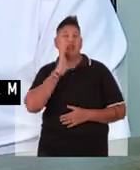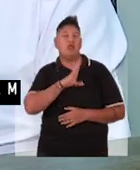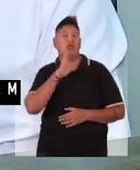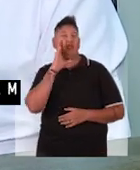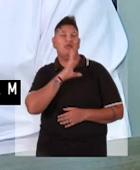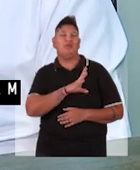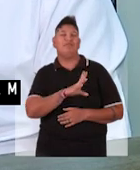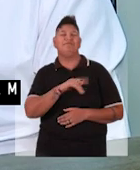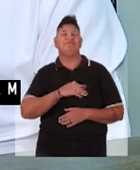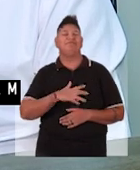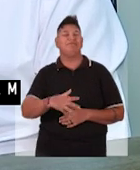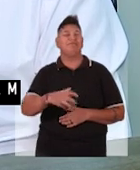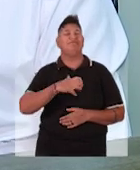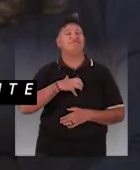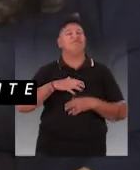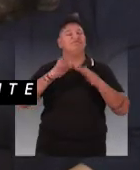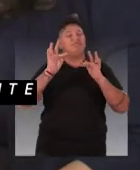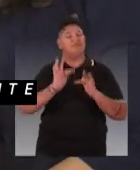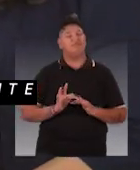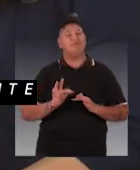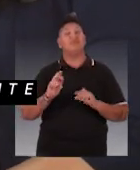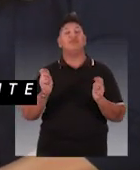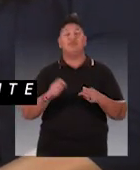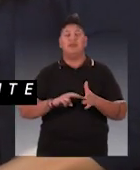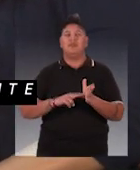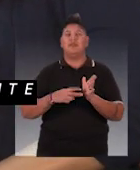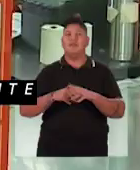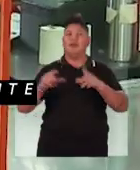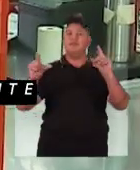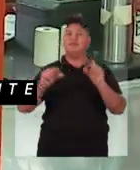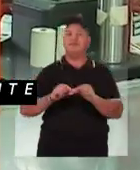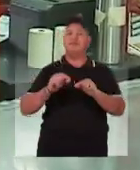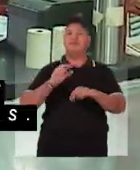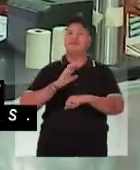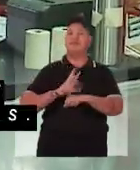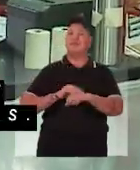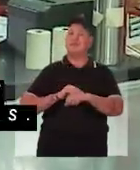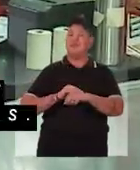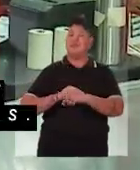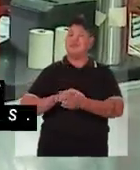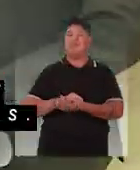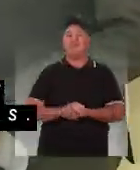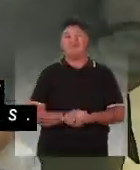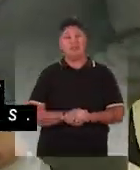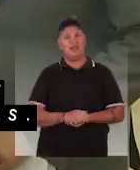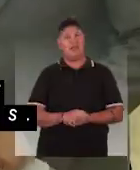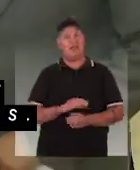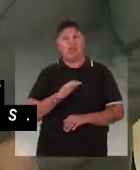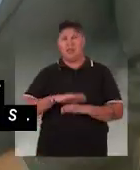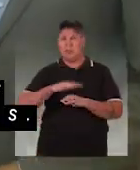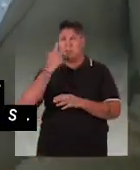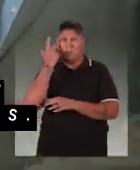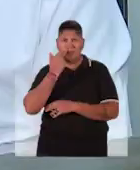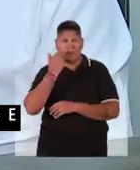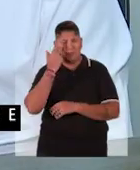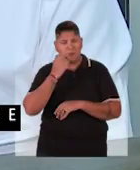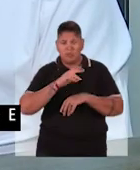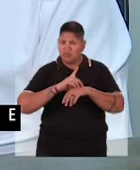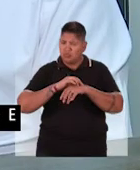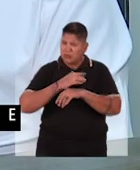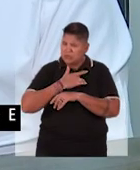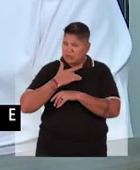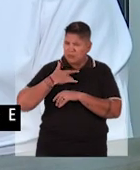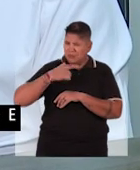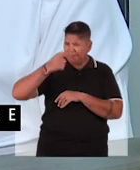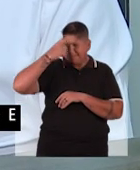muitas vezes, seja bem agradável. Um ambiente mais feliz pode significar menos doenças ocupacionais. Estão